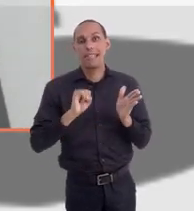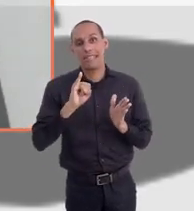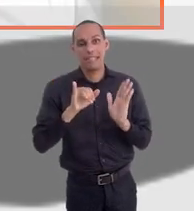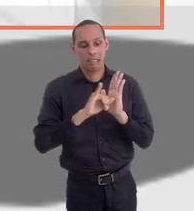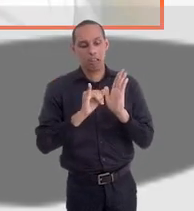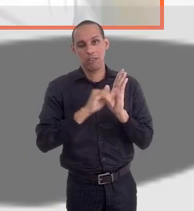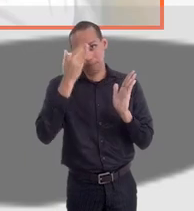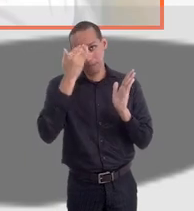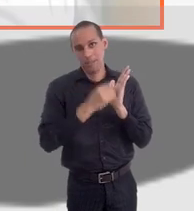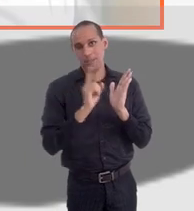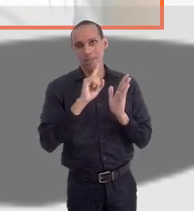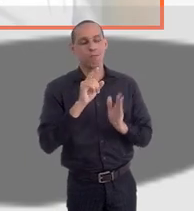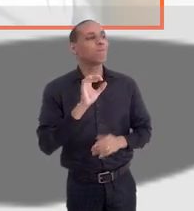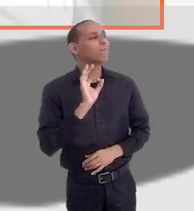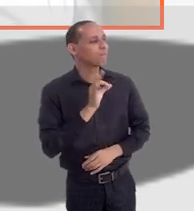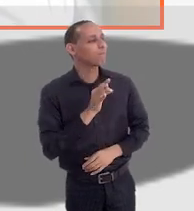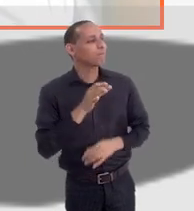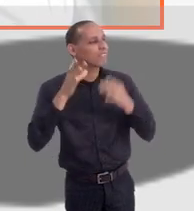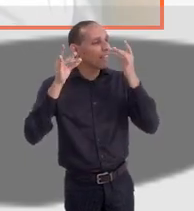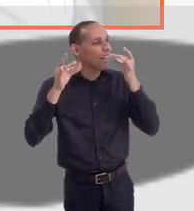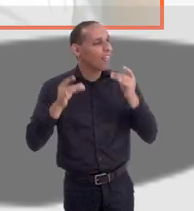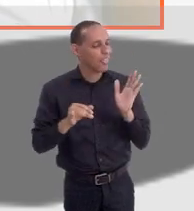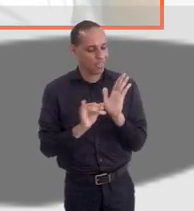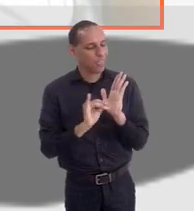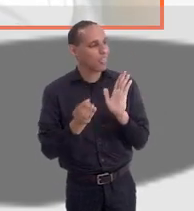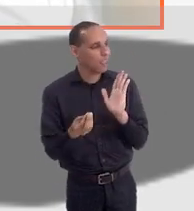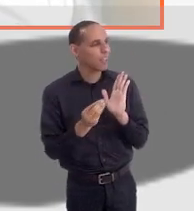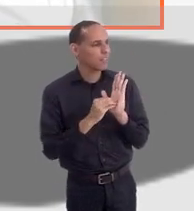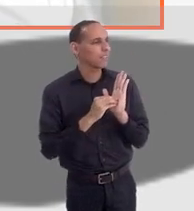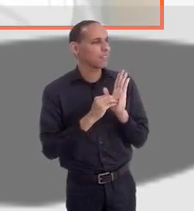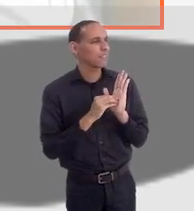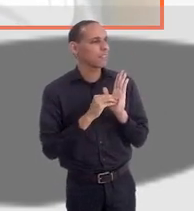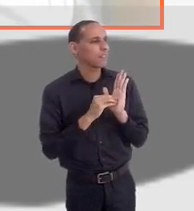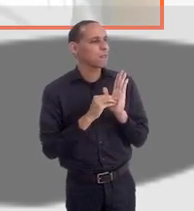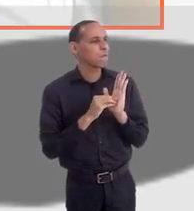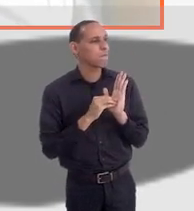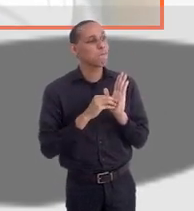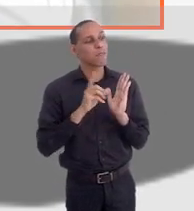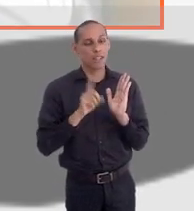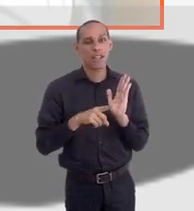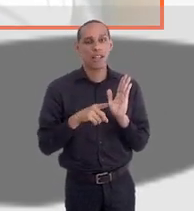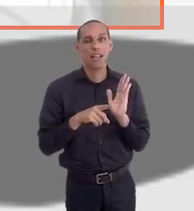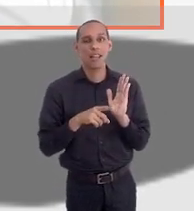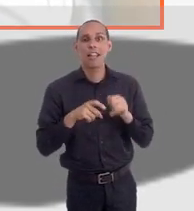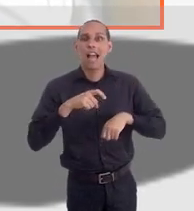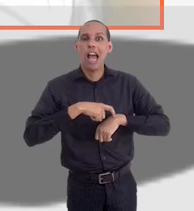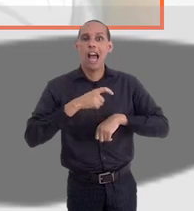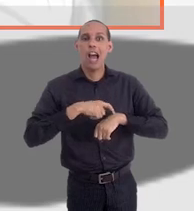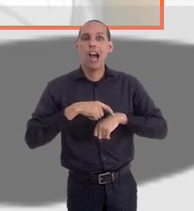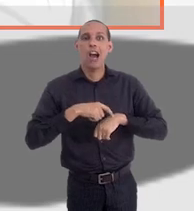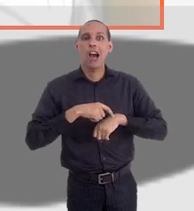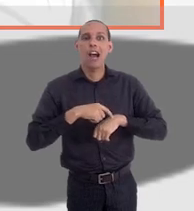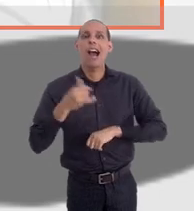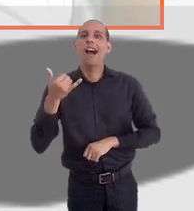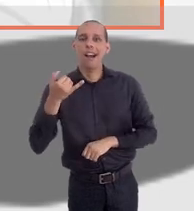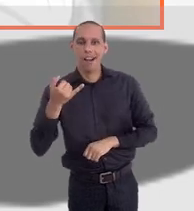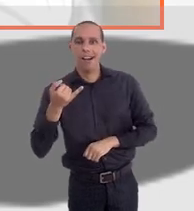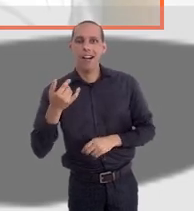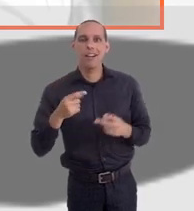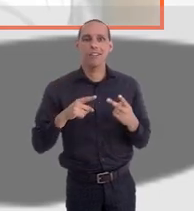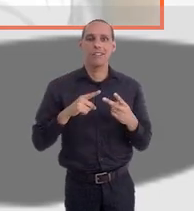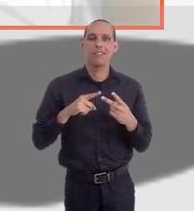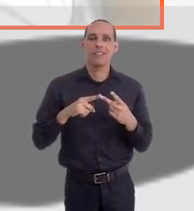do edital. Pois é, esses detalhezinhos que estão no edital, que estão no edital, para levar no momento da prova, caneta,